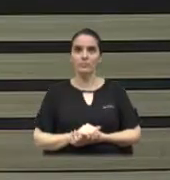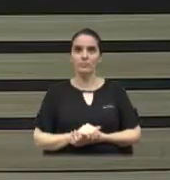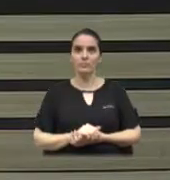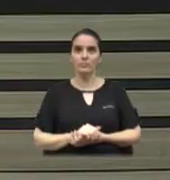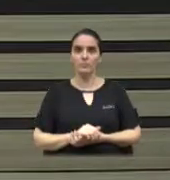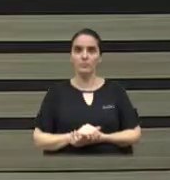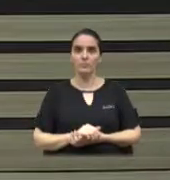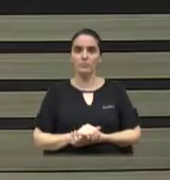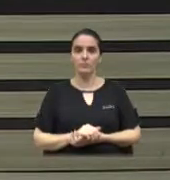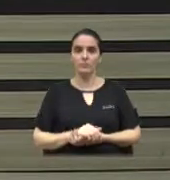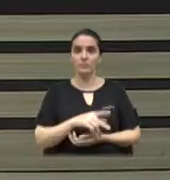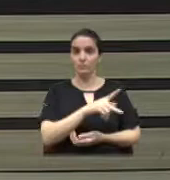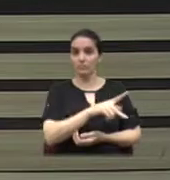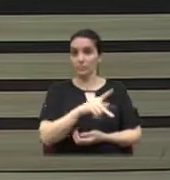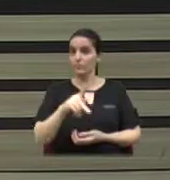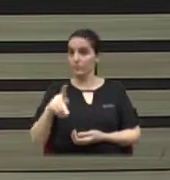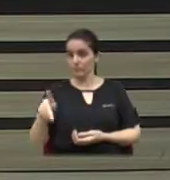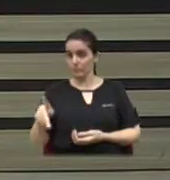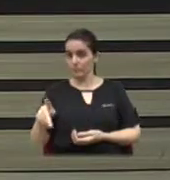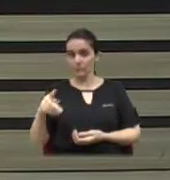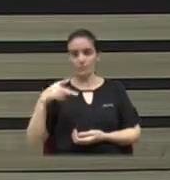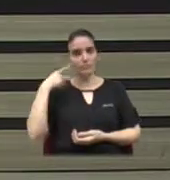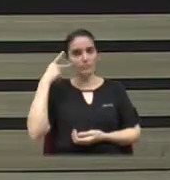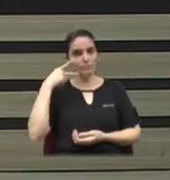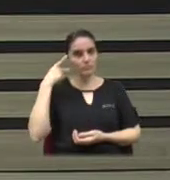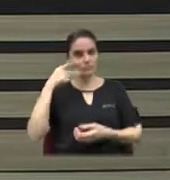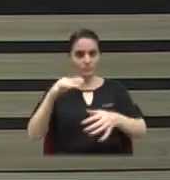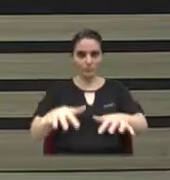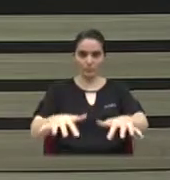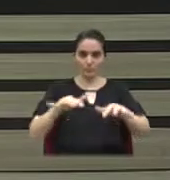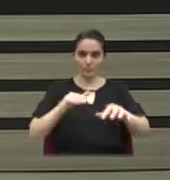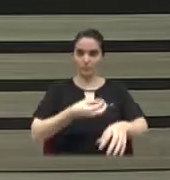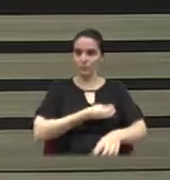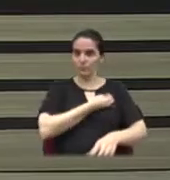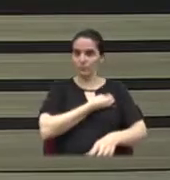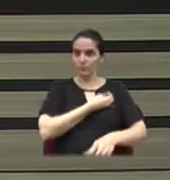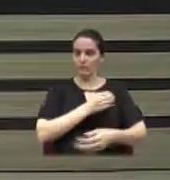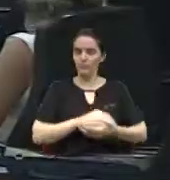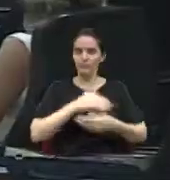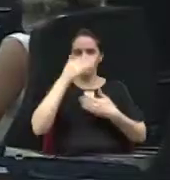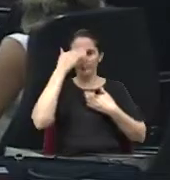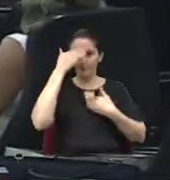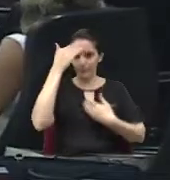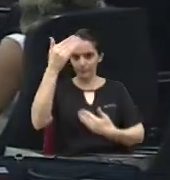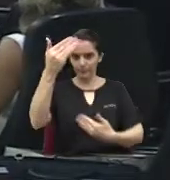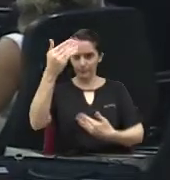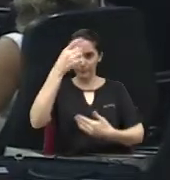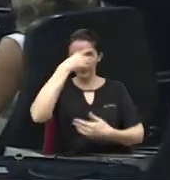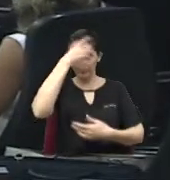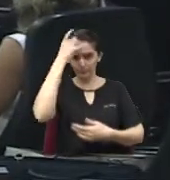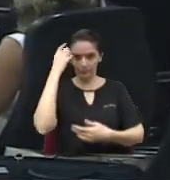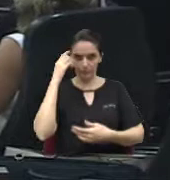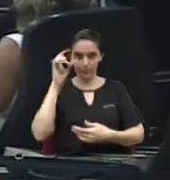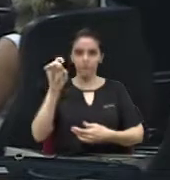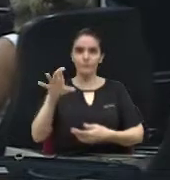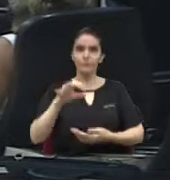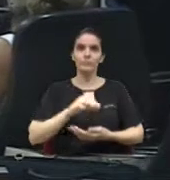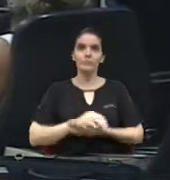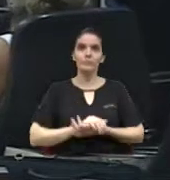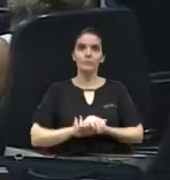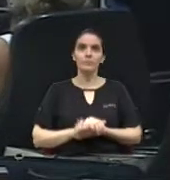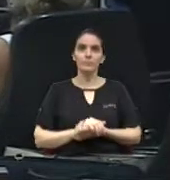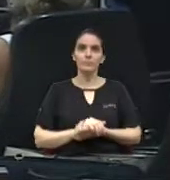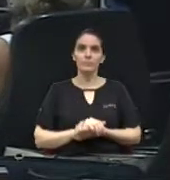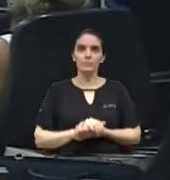Sr. Presidente, novos vereadores por presente. Eu quero agradecer ao Marco Xavier, fui pedir ao Marco Xavier, ao